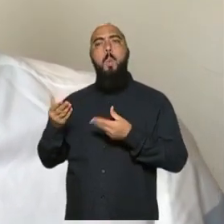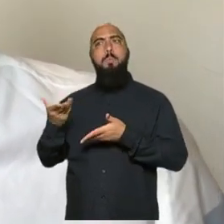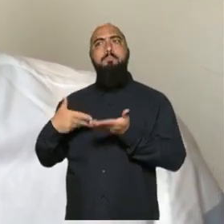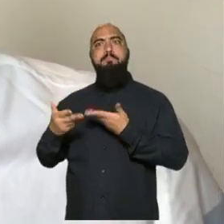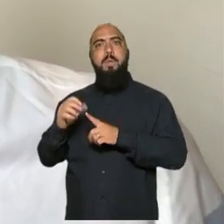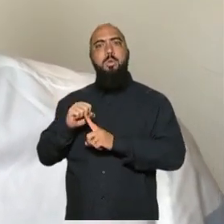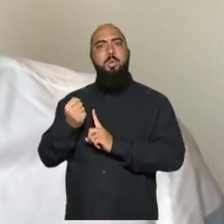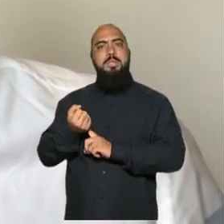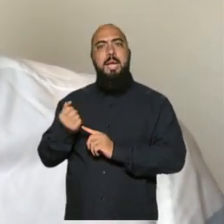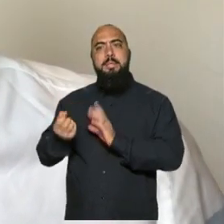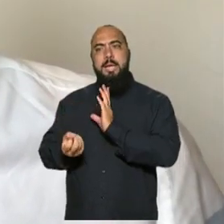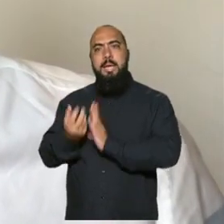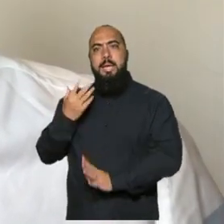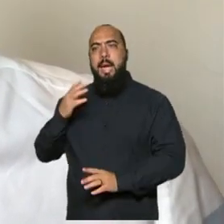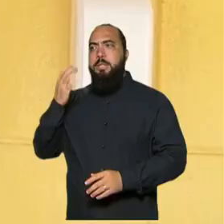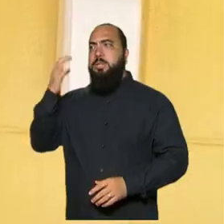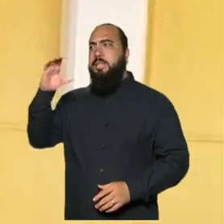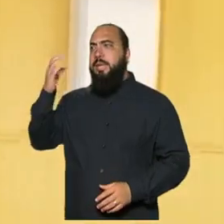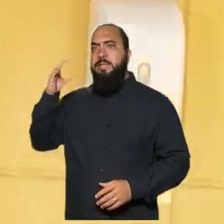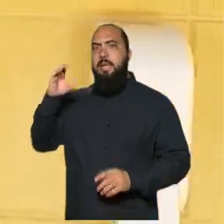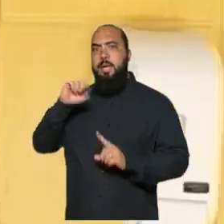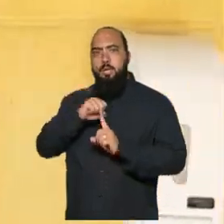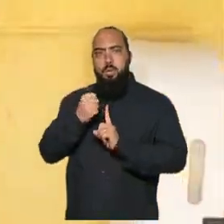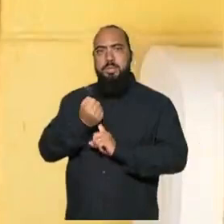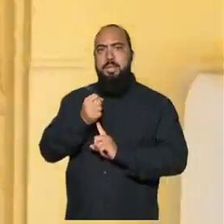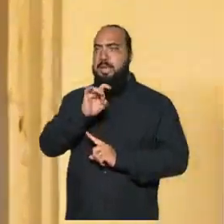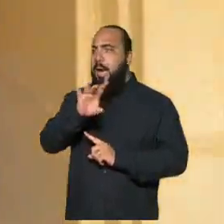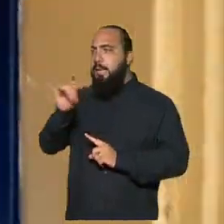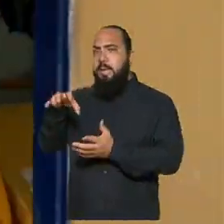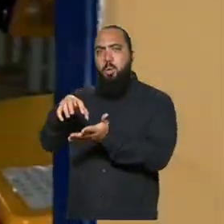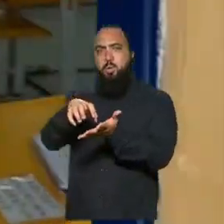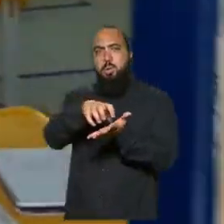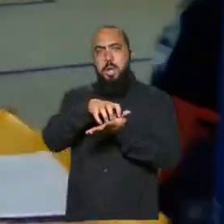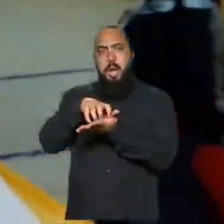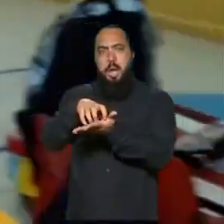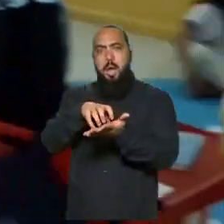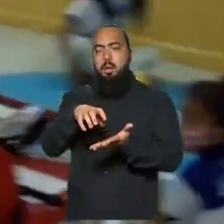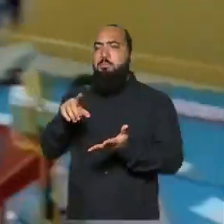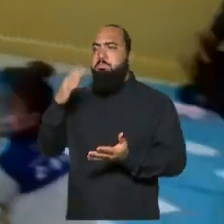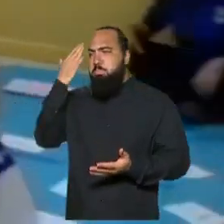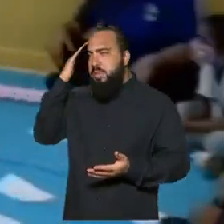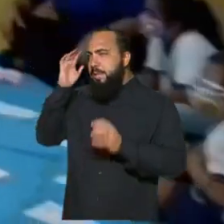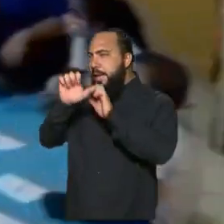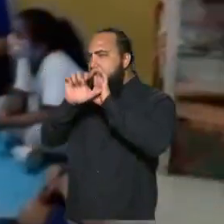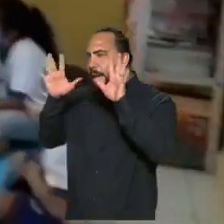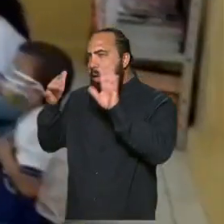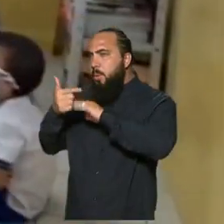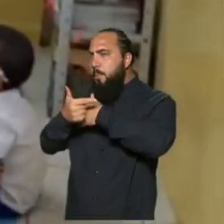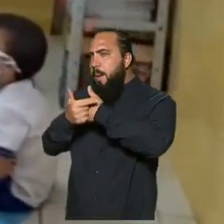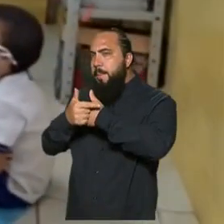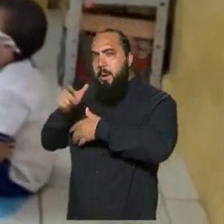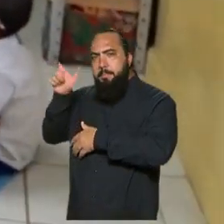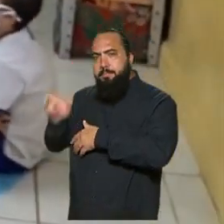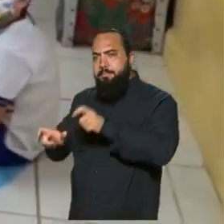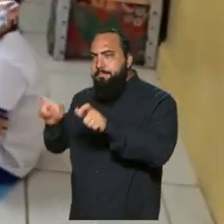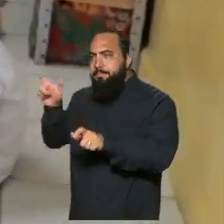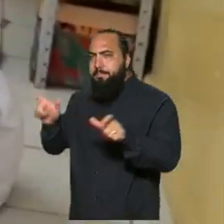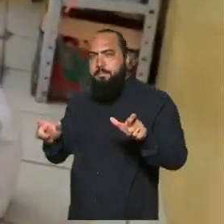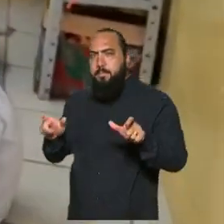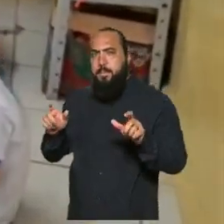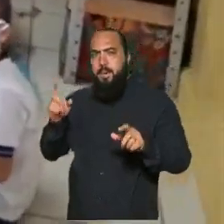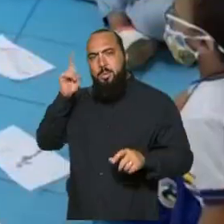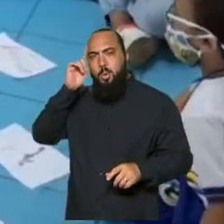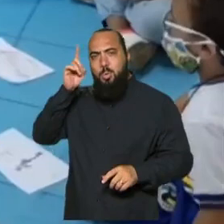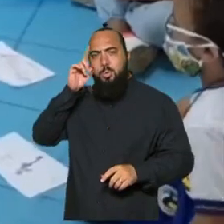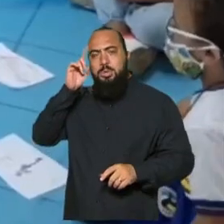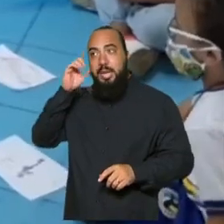ciência com a sociedade, com cada um dos setores da sociedade. Entender esse papel da ciência no nosso dia-a-dia. A ciência está